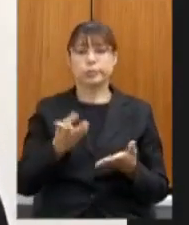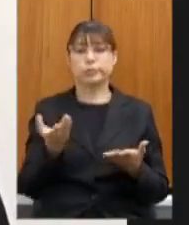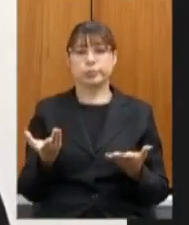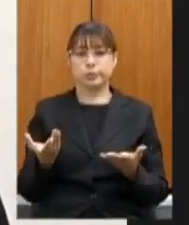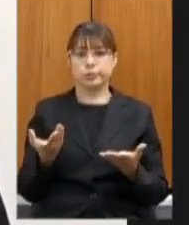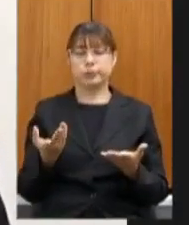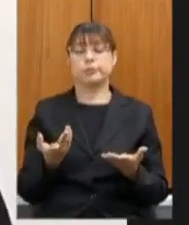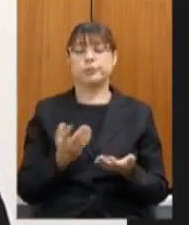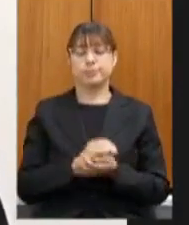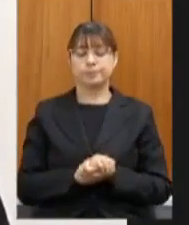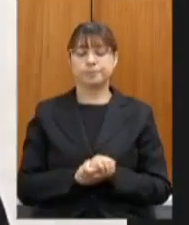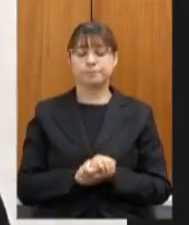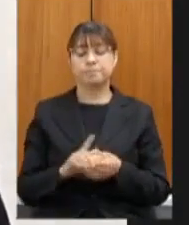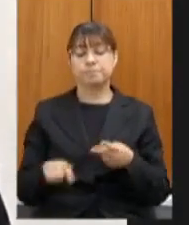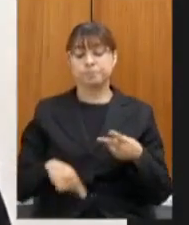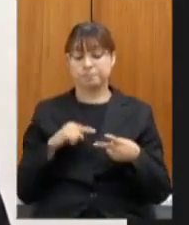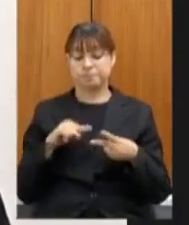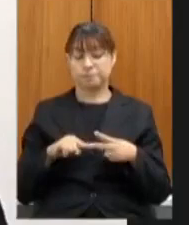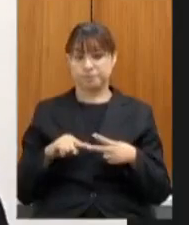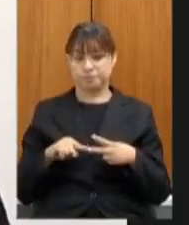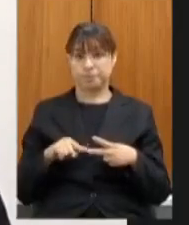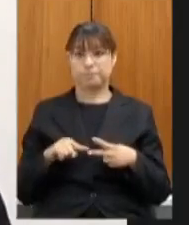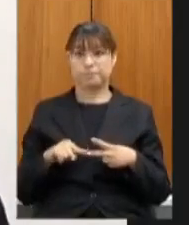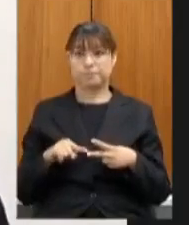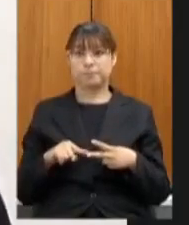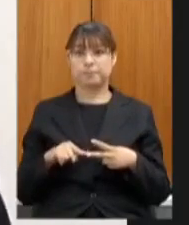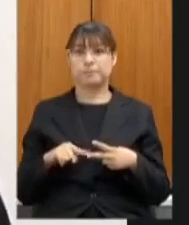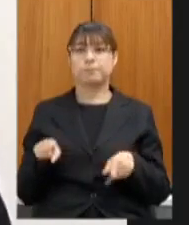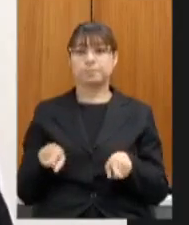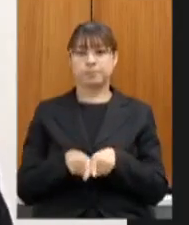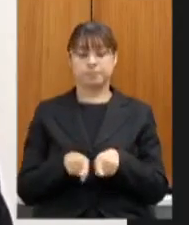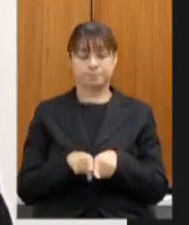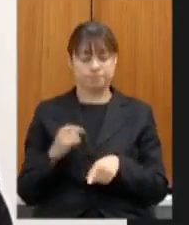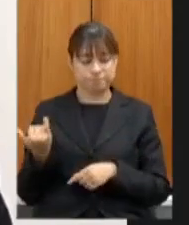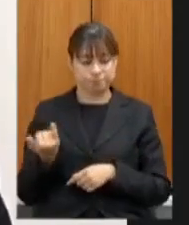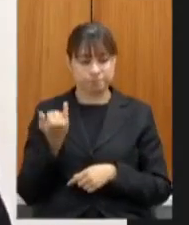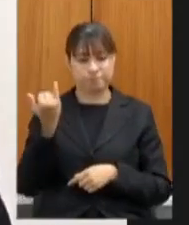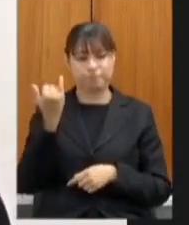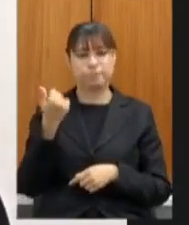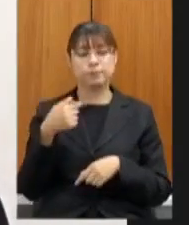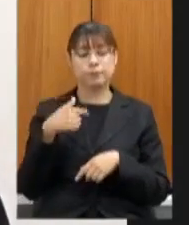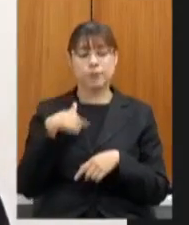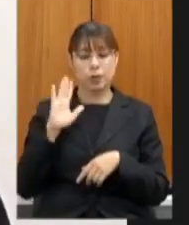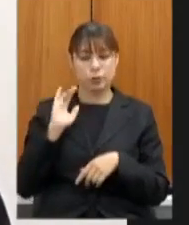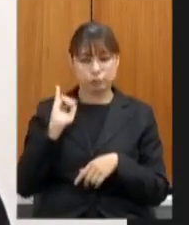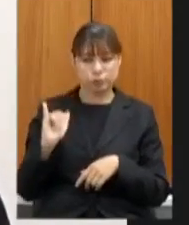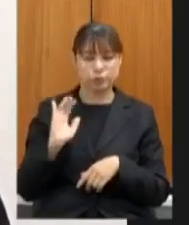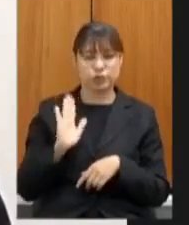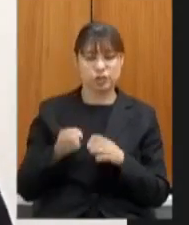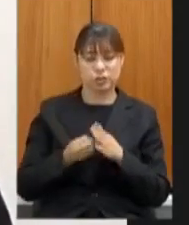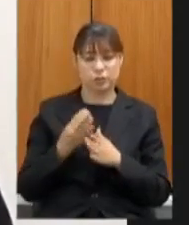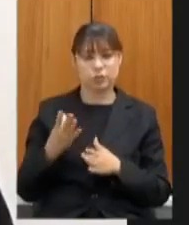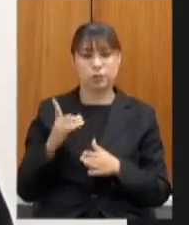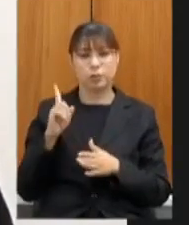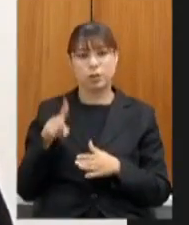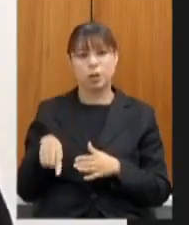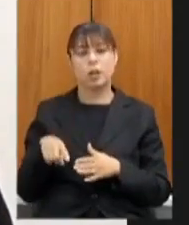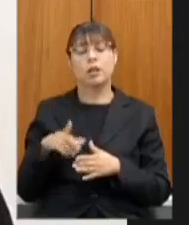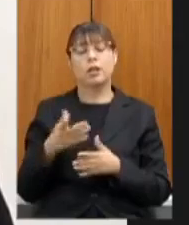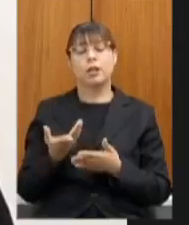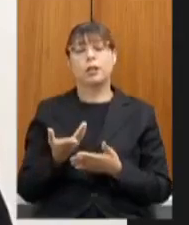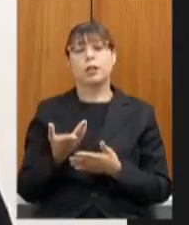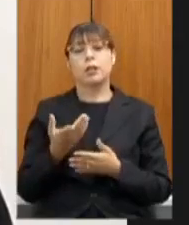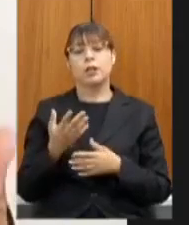sertão a segunda colocação que é tão importante quanto já levei para a senhora já algumas vezes é a Fundação Caimartins